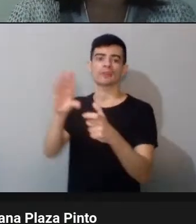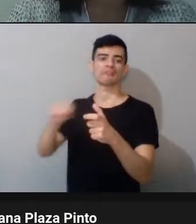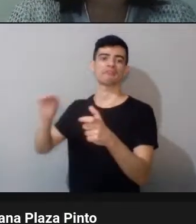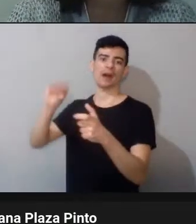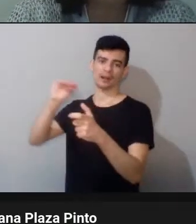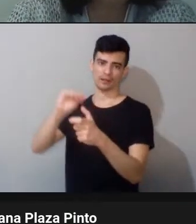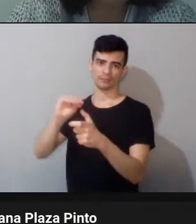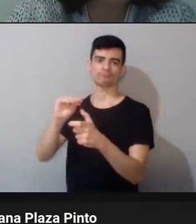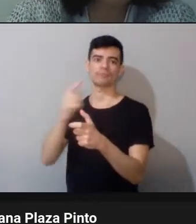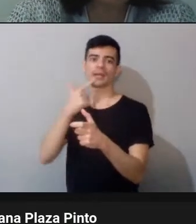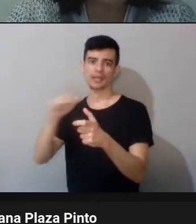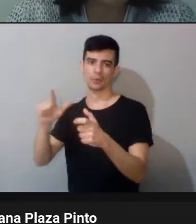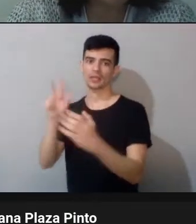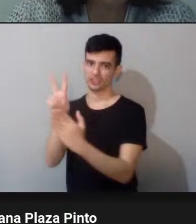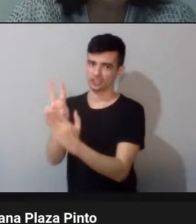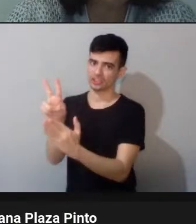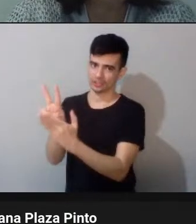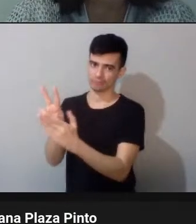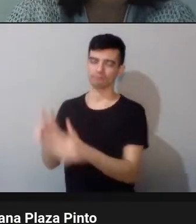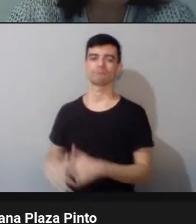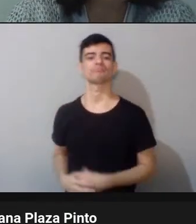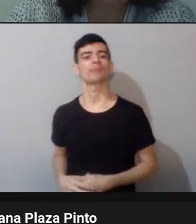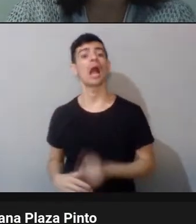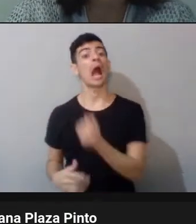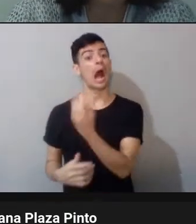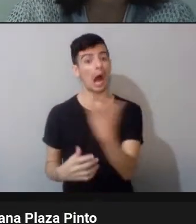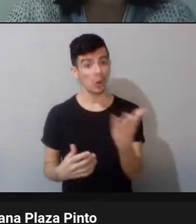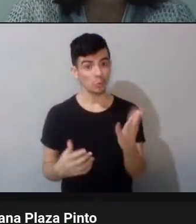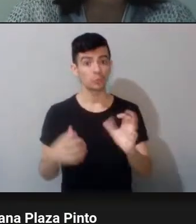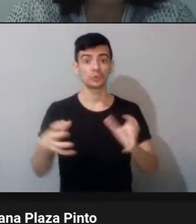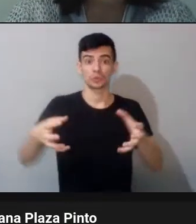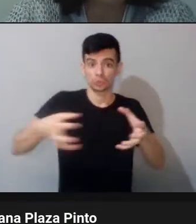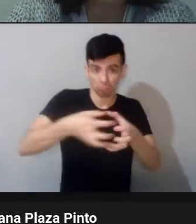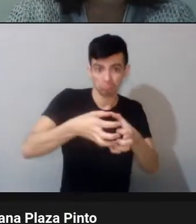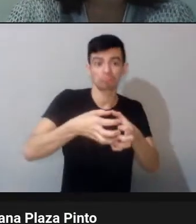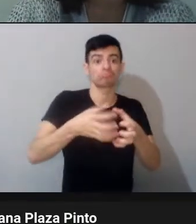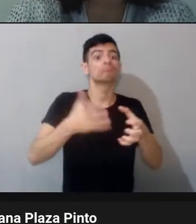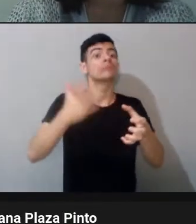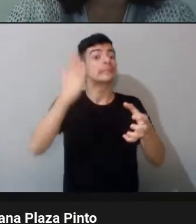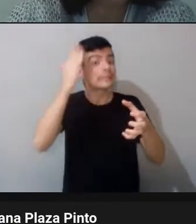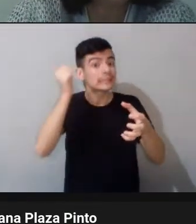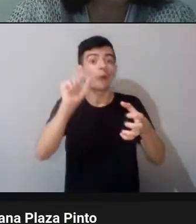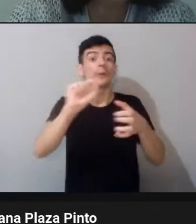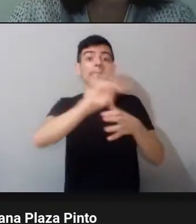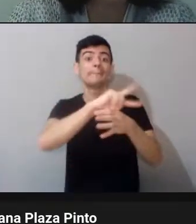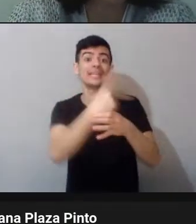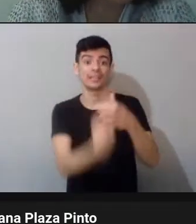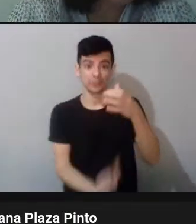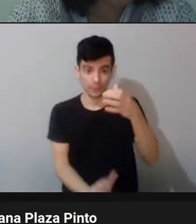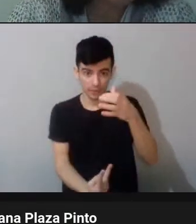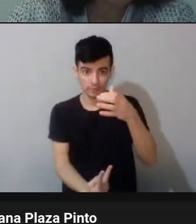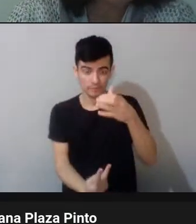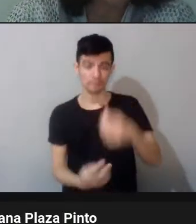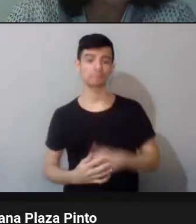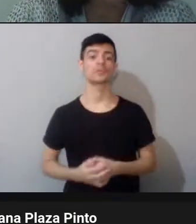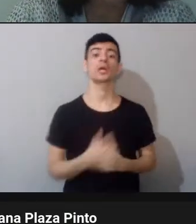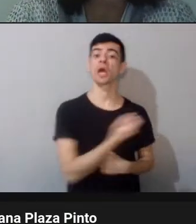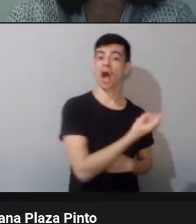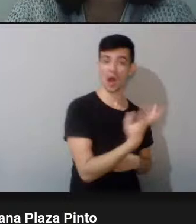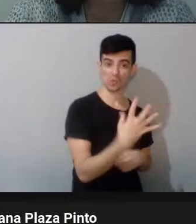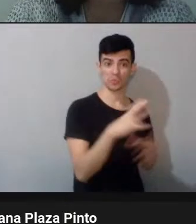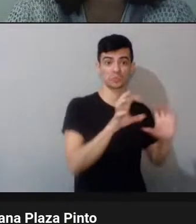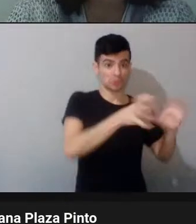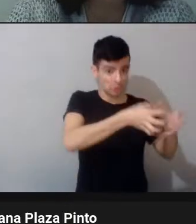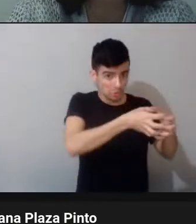terras indígenas em que você tem bilíngues, as pessoas sabem as duas línguas, e terras indígenas em que você tem gente que não fala português,